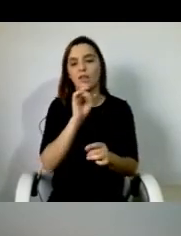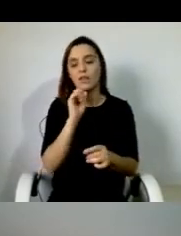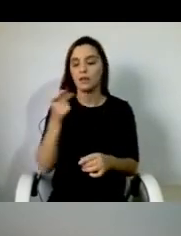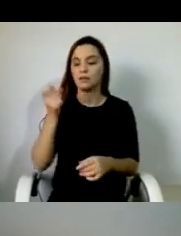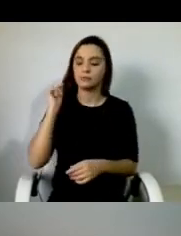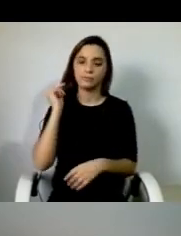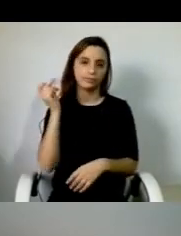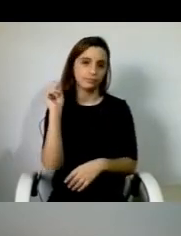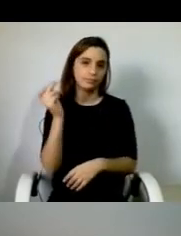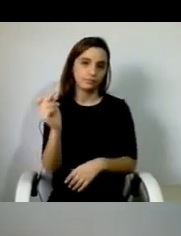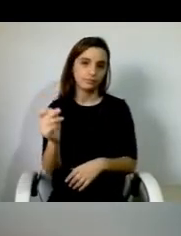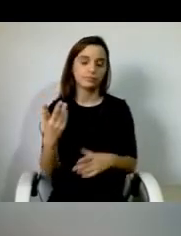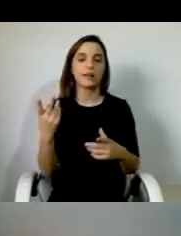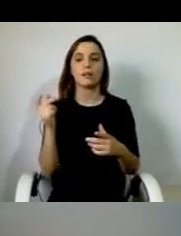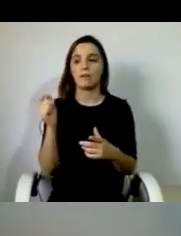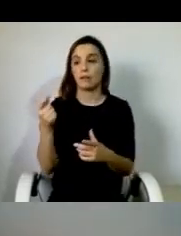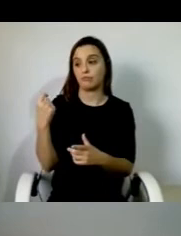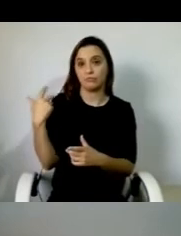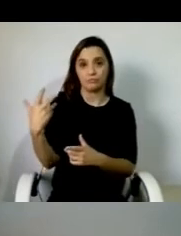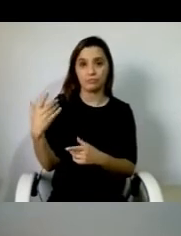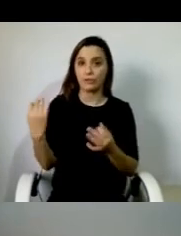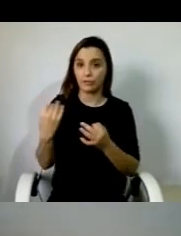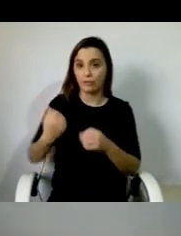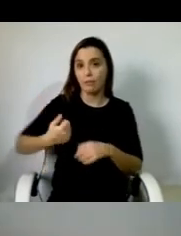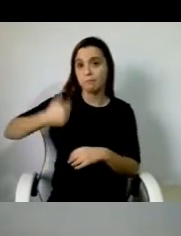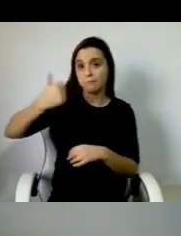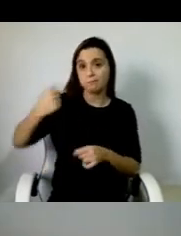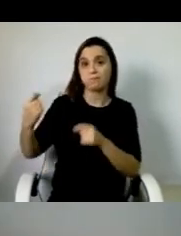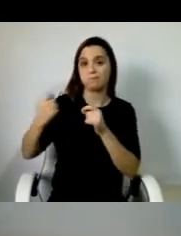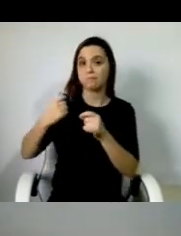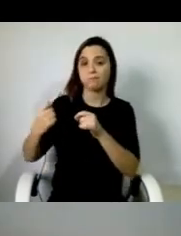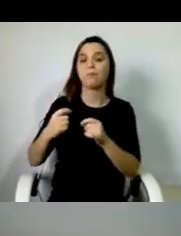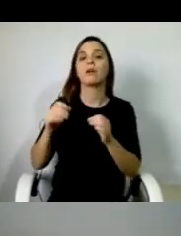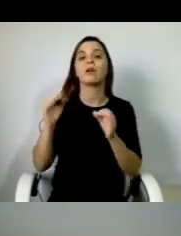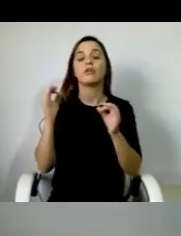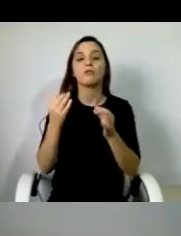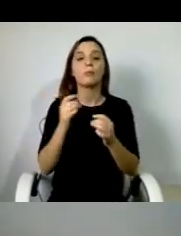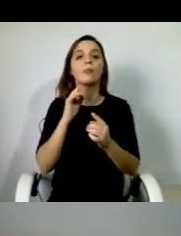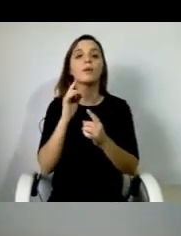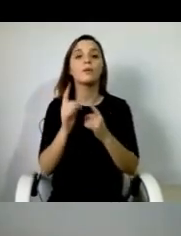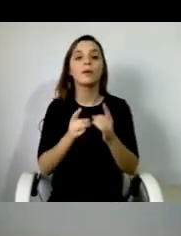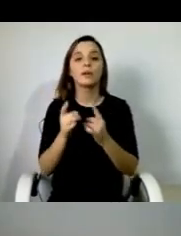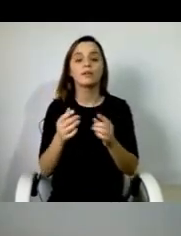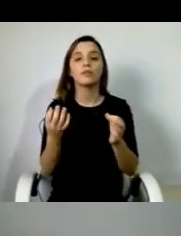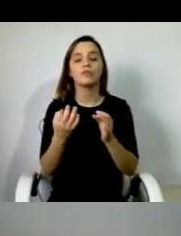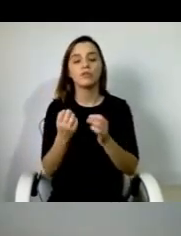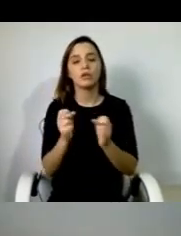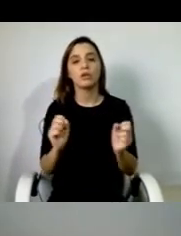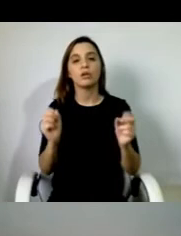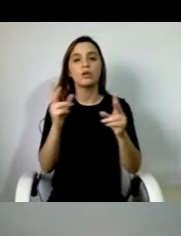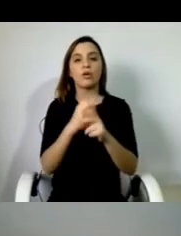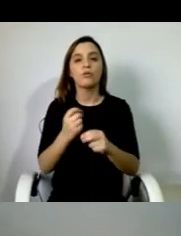sobretudo nos últimos anos, que é o não reconhecimento da profissão do assistente pessoal.